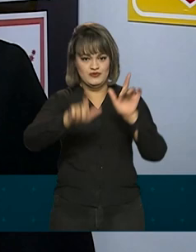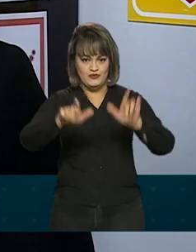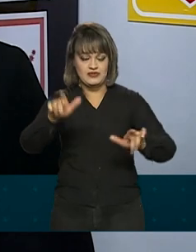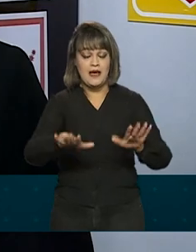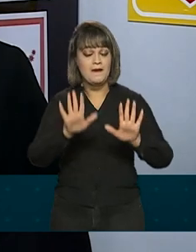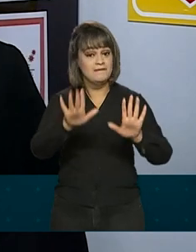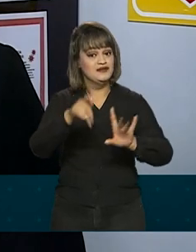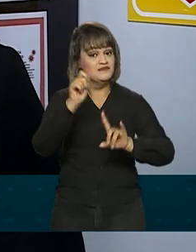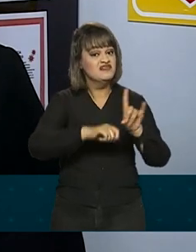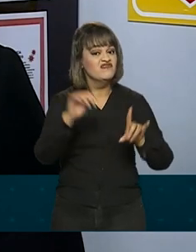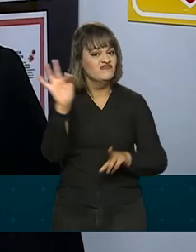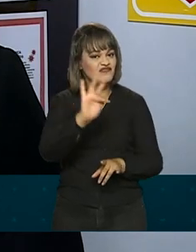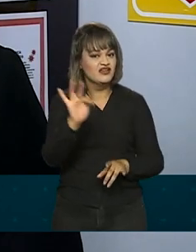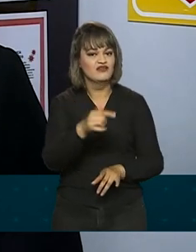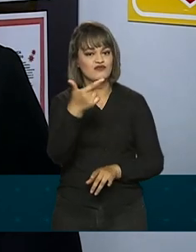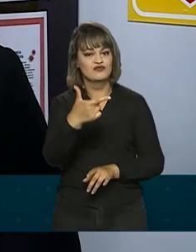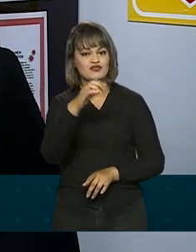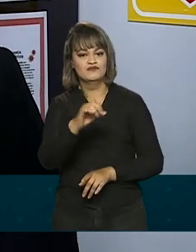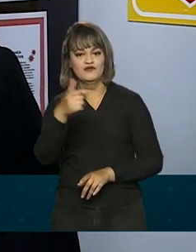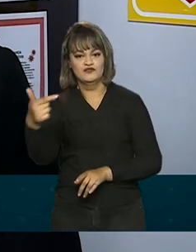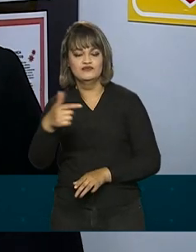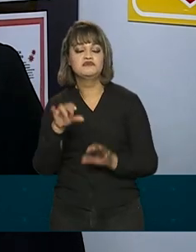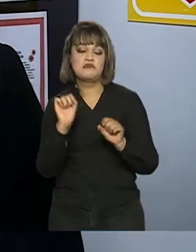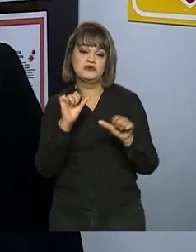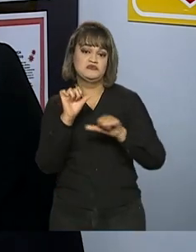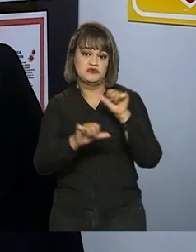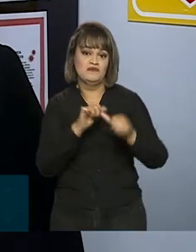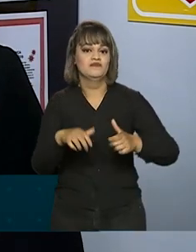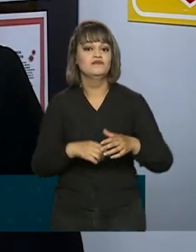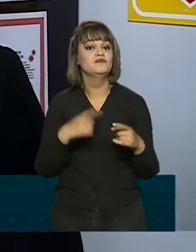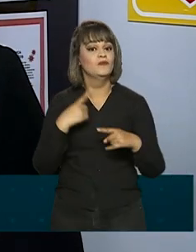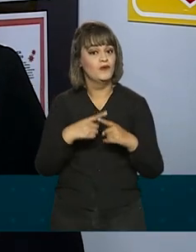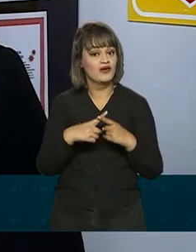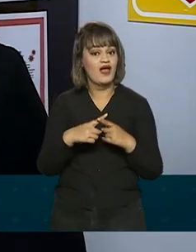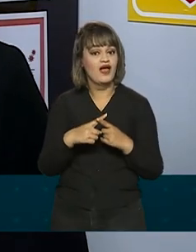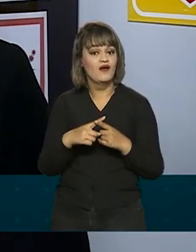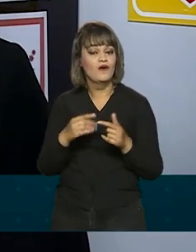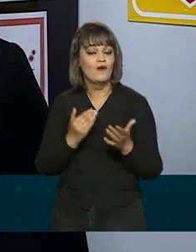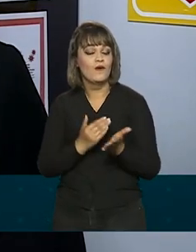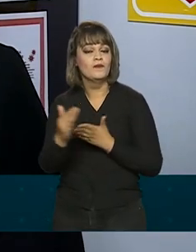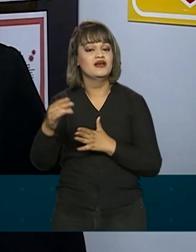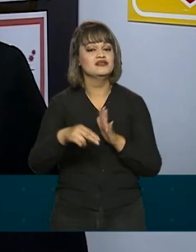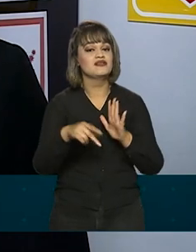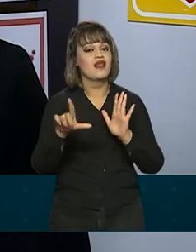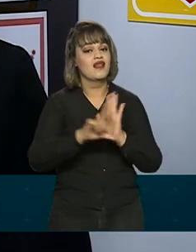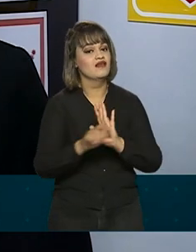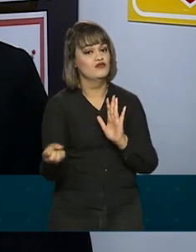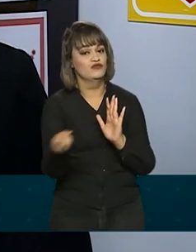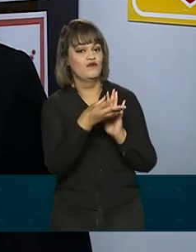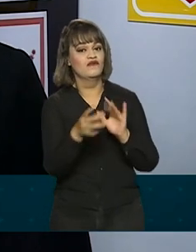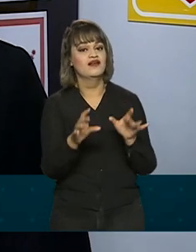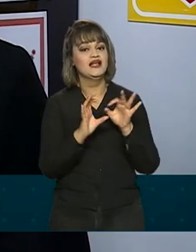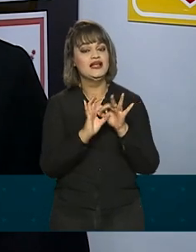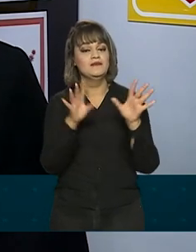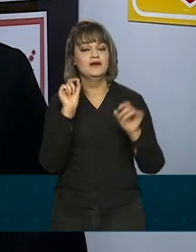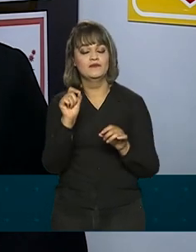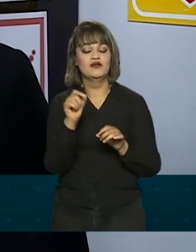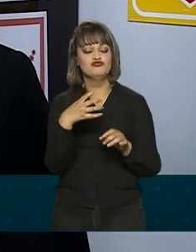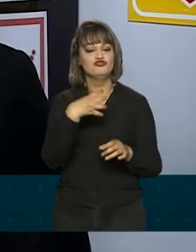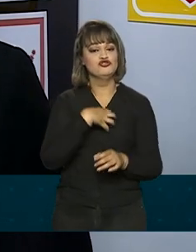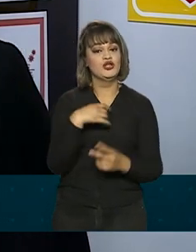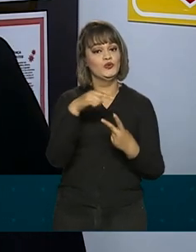partir de fevereiro de 2022 isso pode mudar. Isso porque entrará em vigor uma nova lei que permite duas